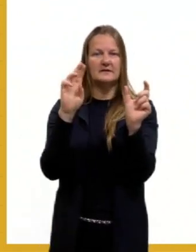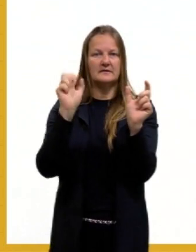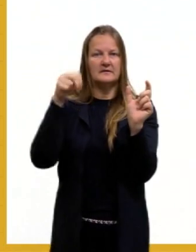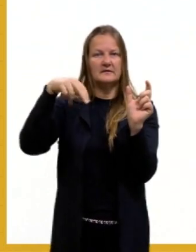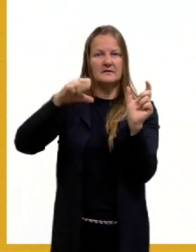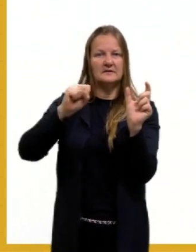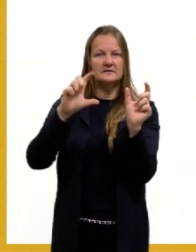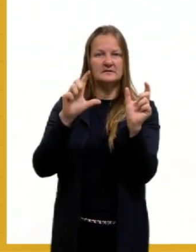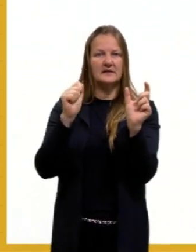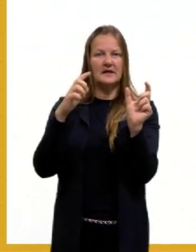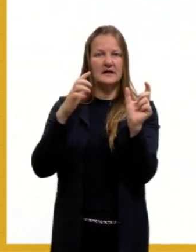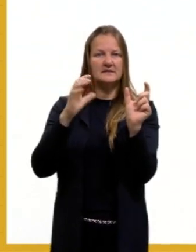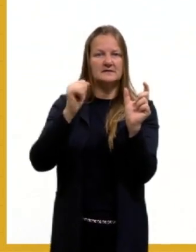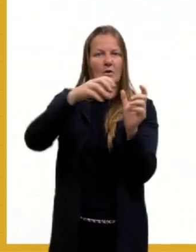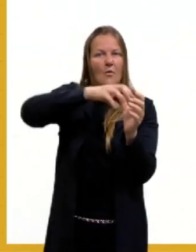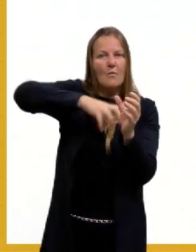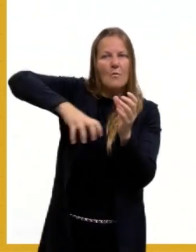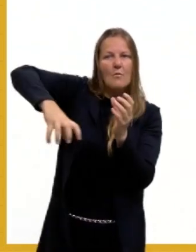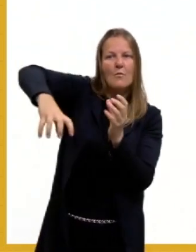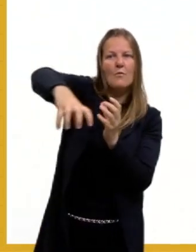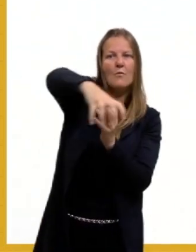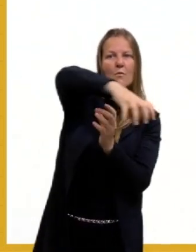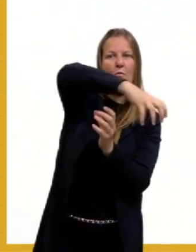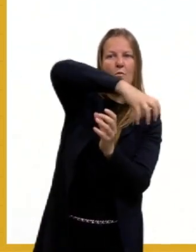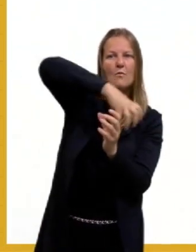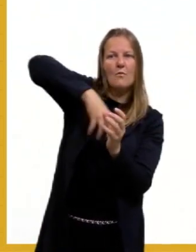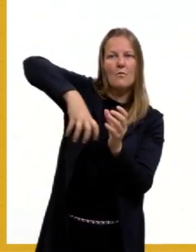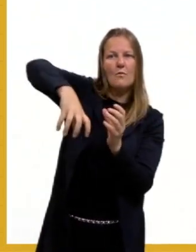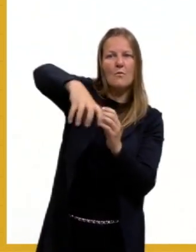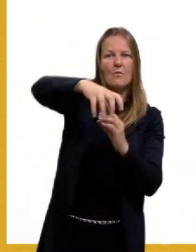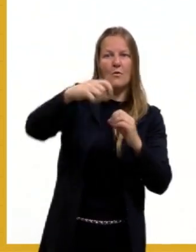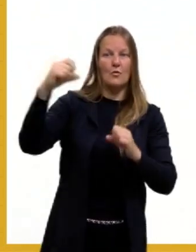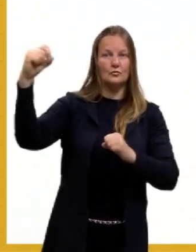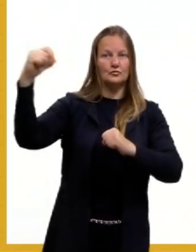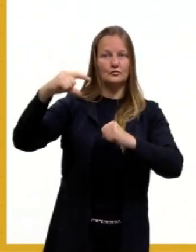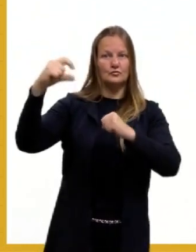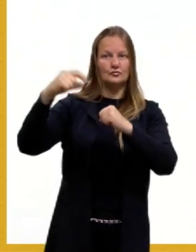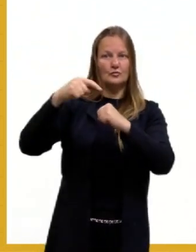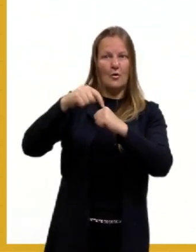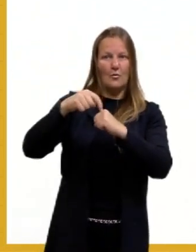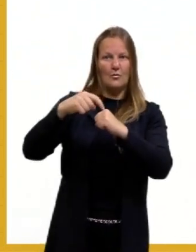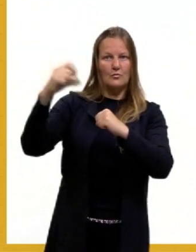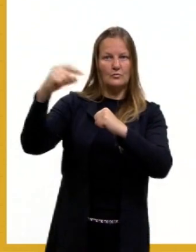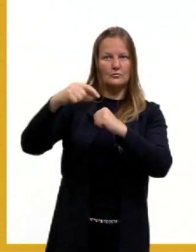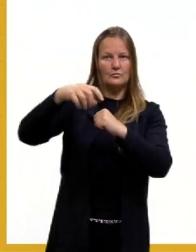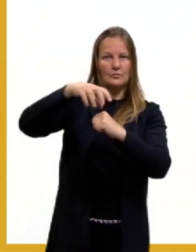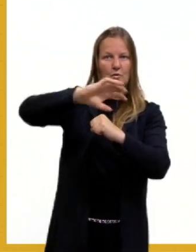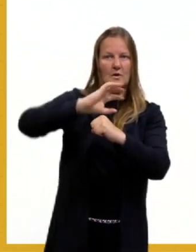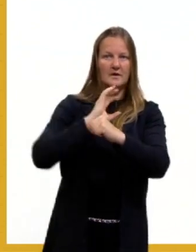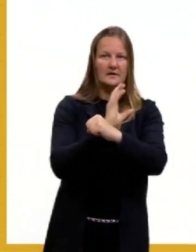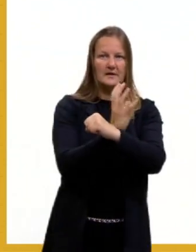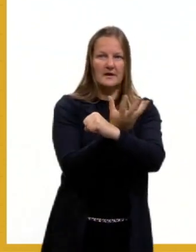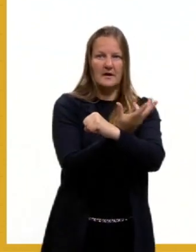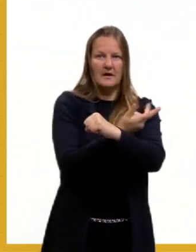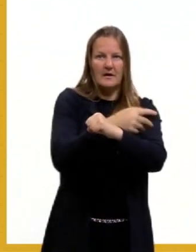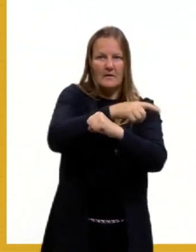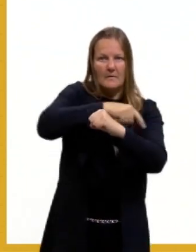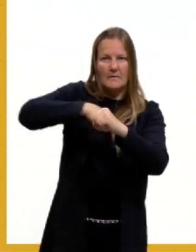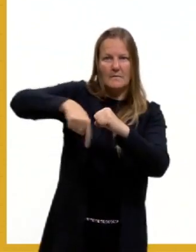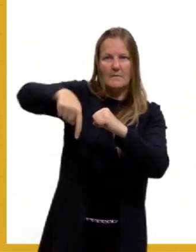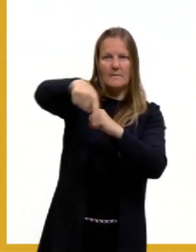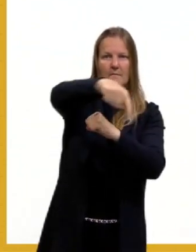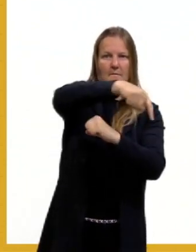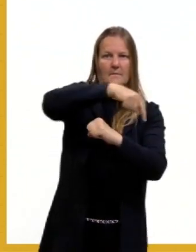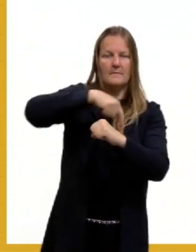do Sol dura 365 dias, uma informação importante também, mais seis horas. O que a gente faz com essas seis horas?